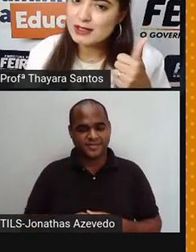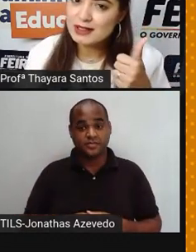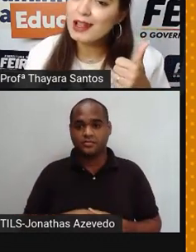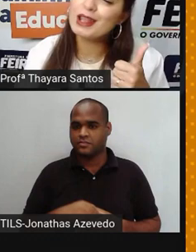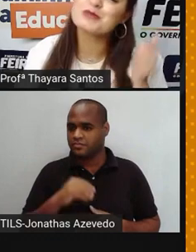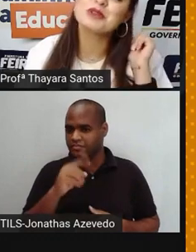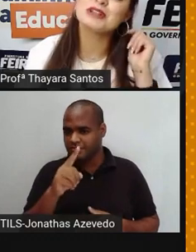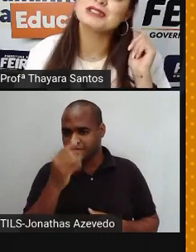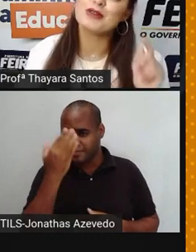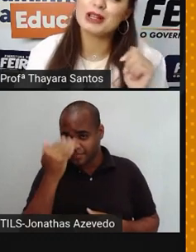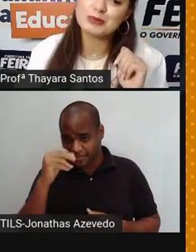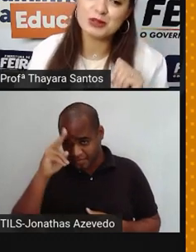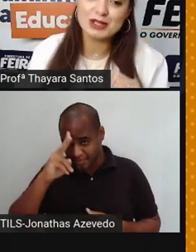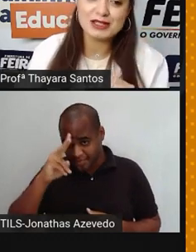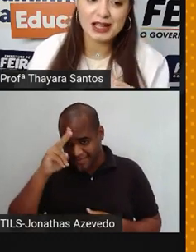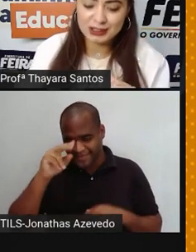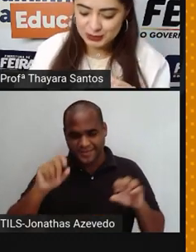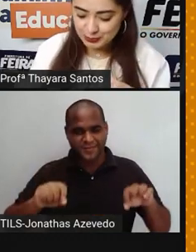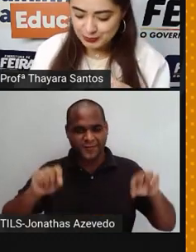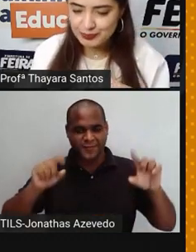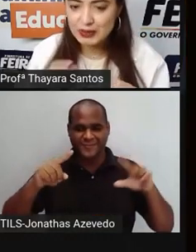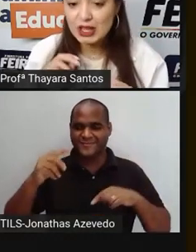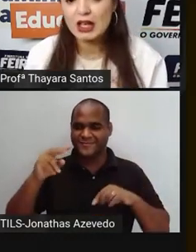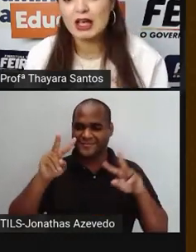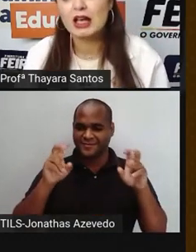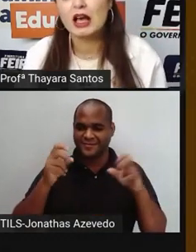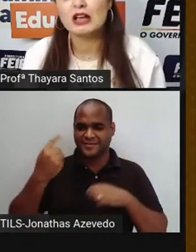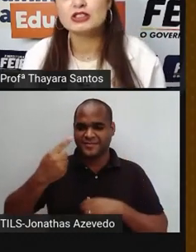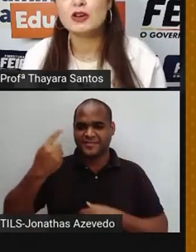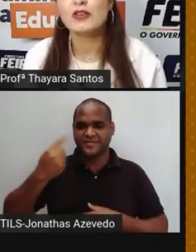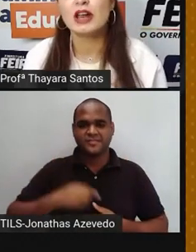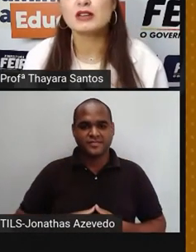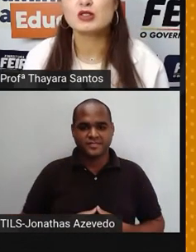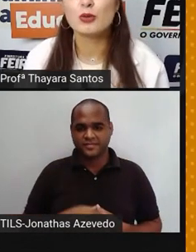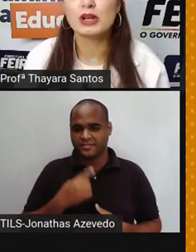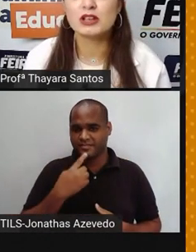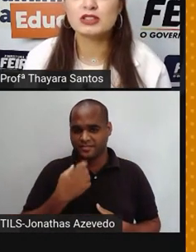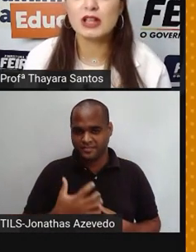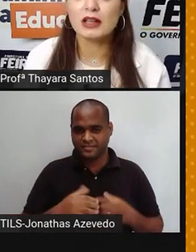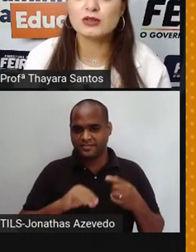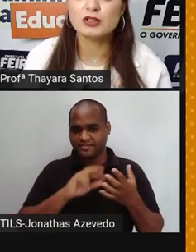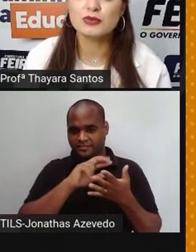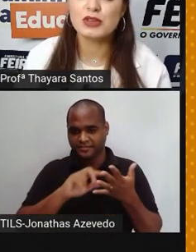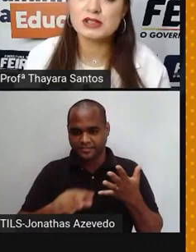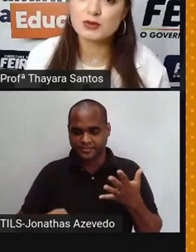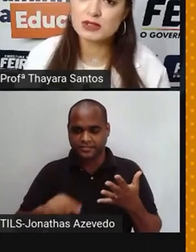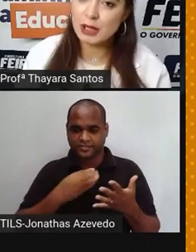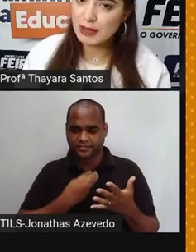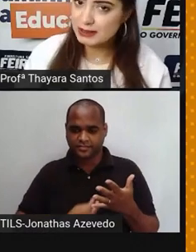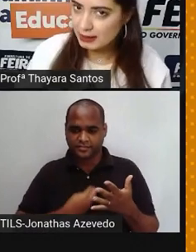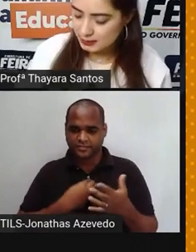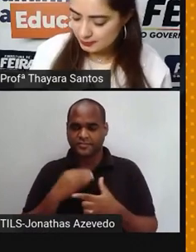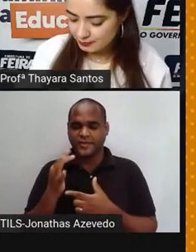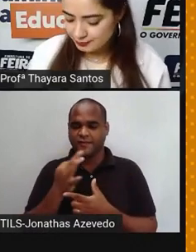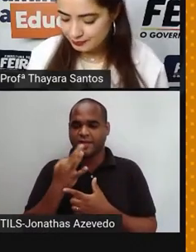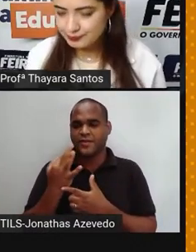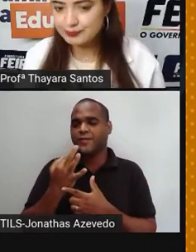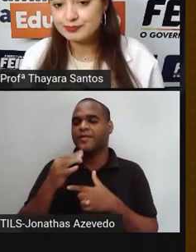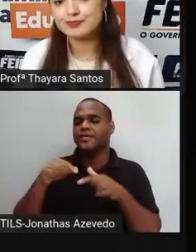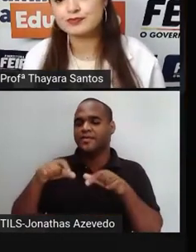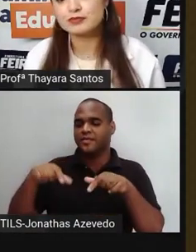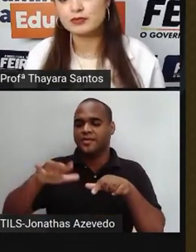sei se vocês ainda lembram, mas estava lá no primeiro slide. A gente vai falar sobre estados físicos da matéria.